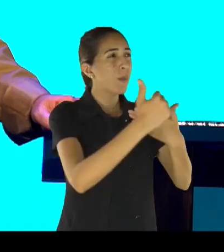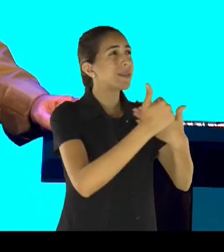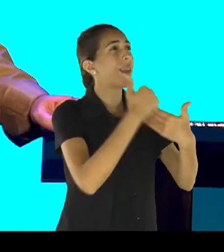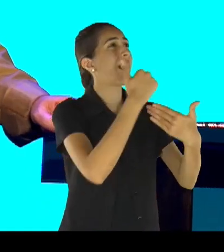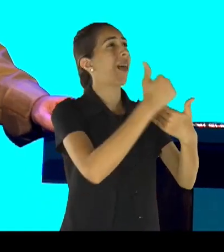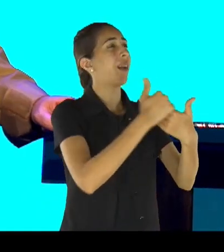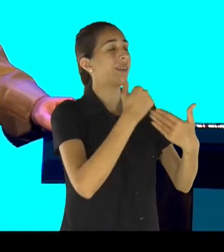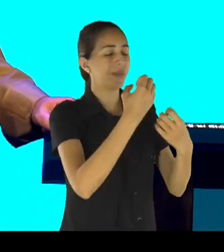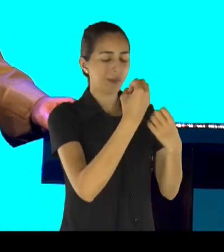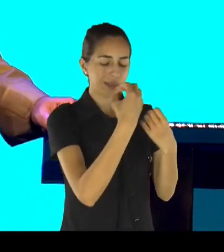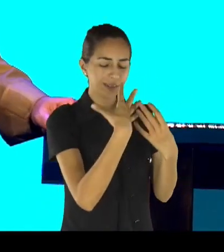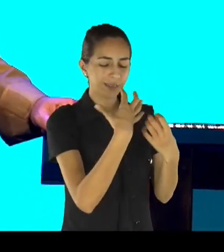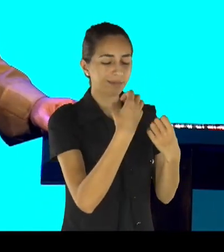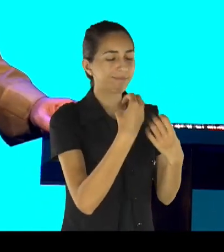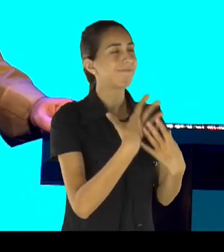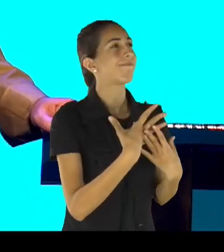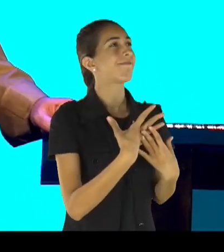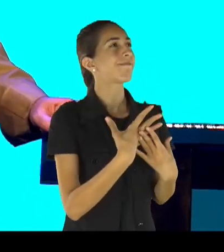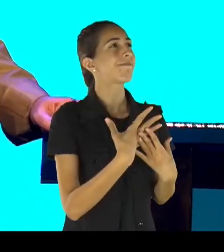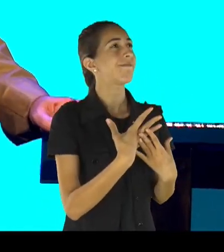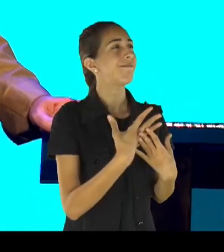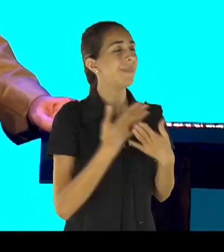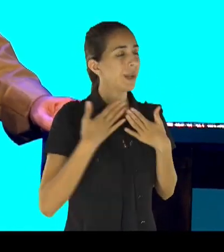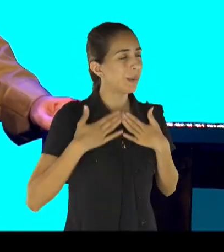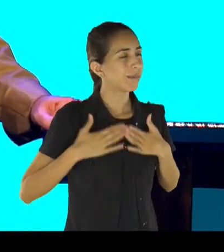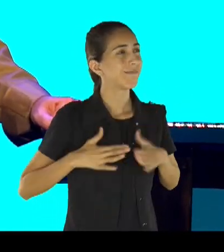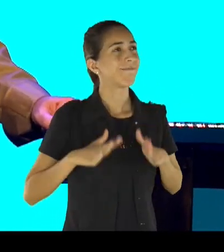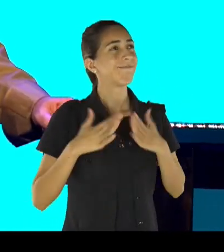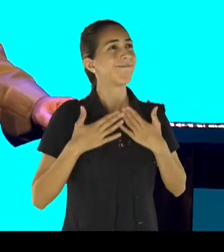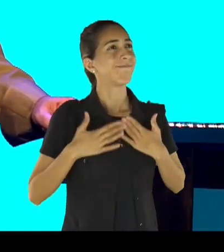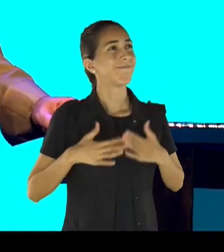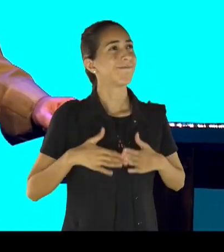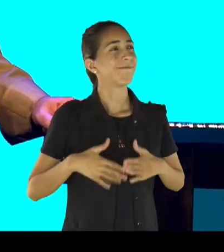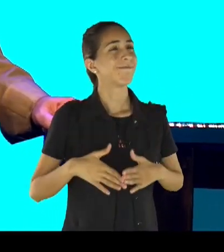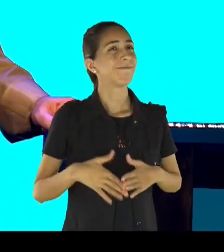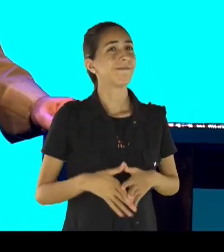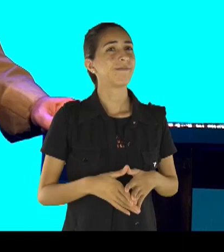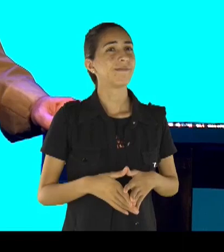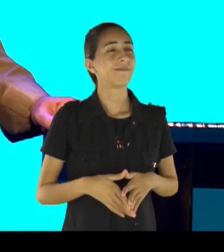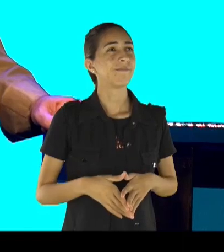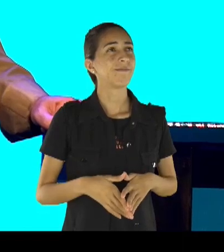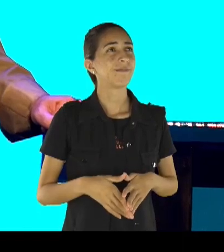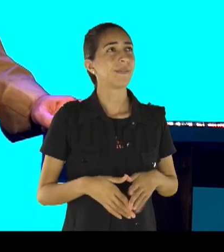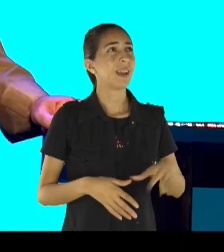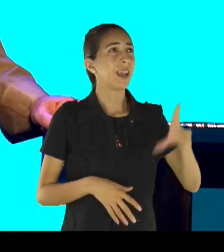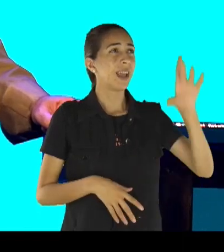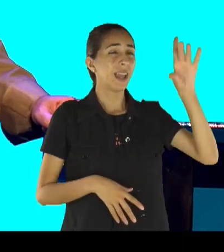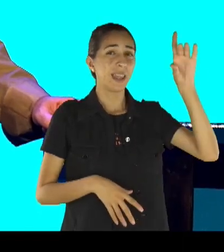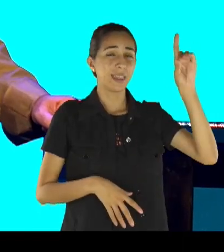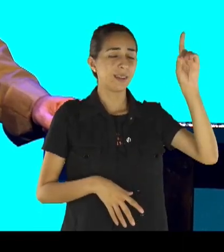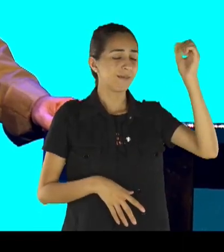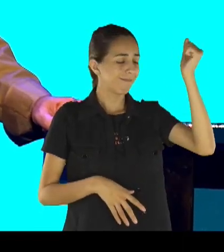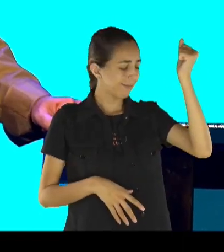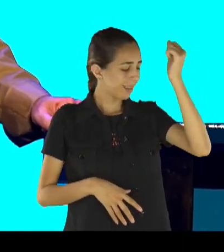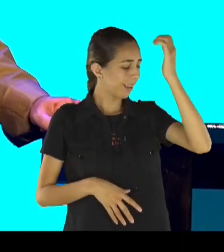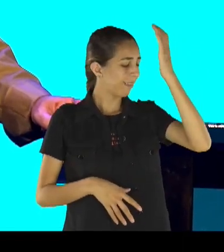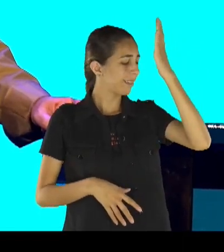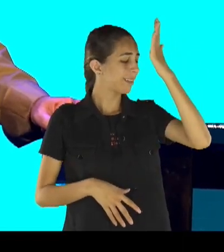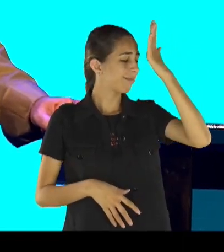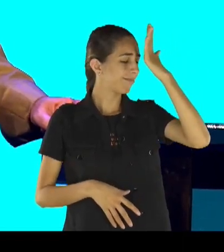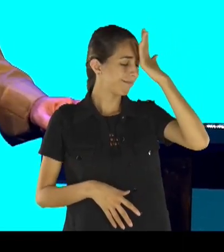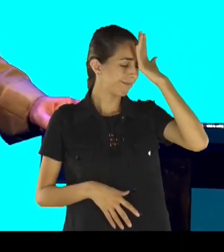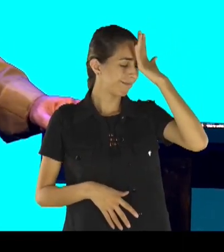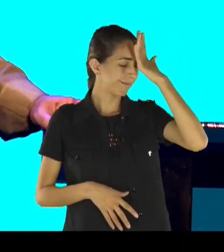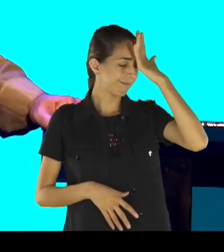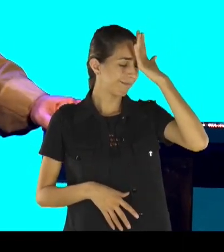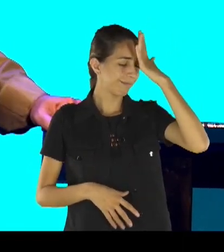Ele vai te consolar, e Ele vai te trazer, trazer planos, a sua mente, Ele vai te revigorar, Ele vai